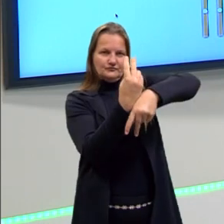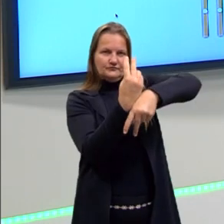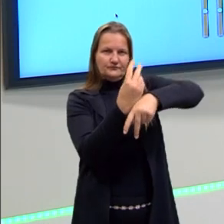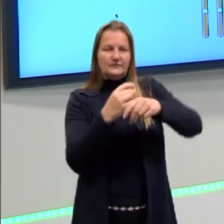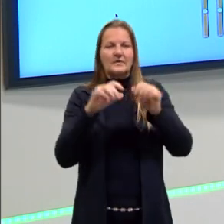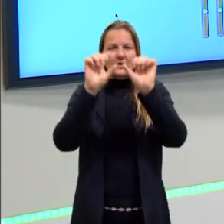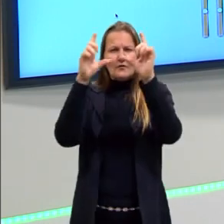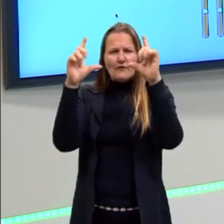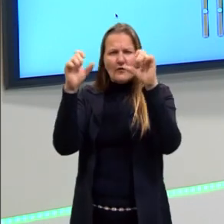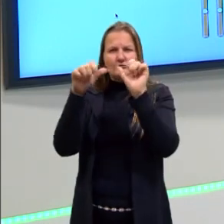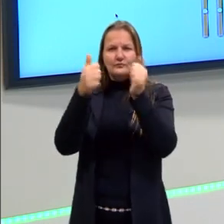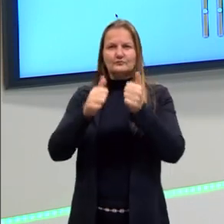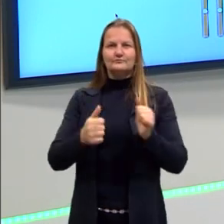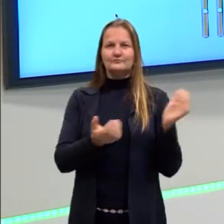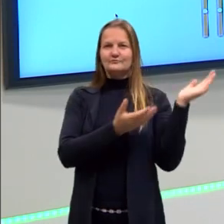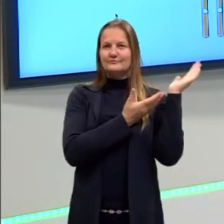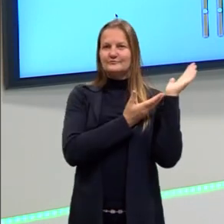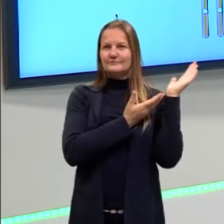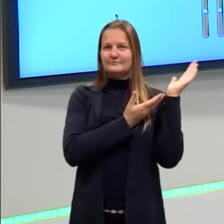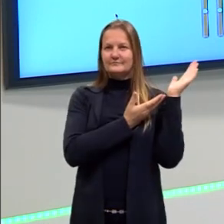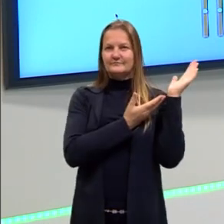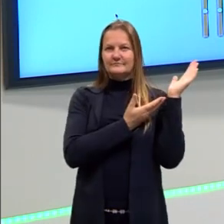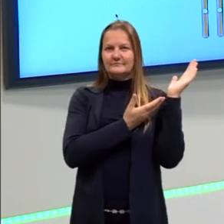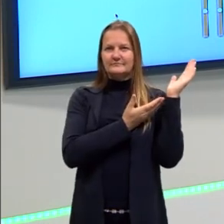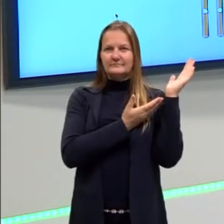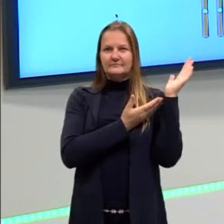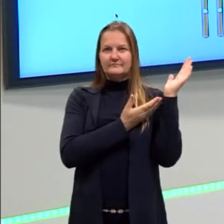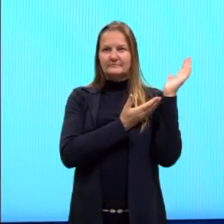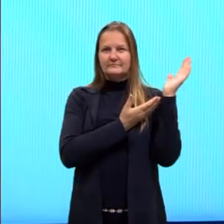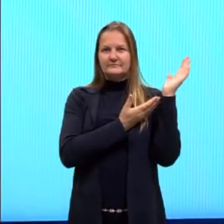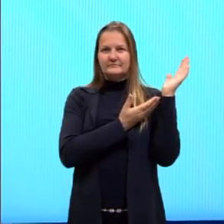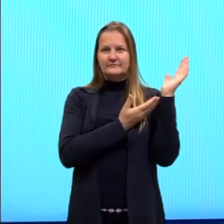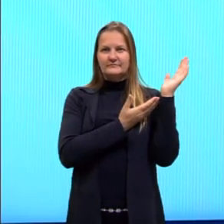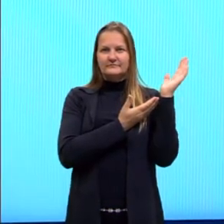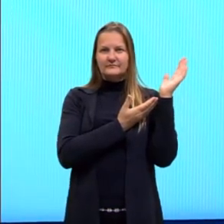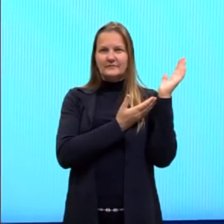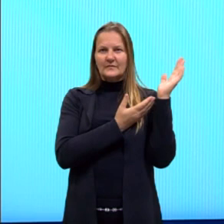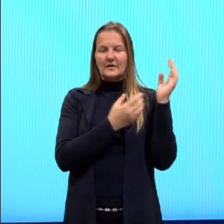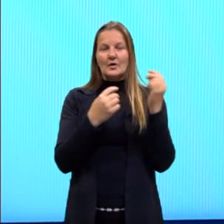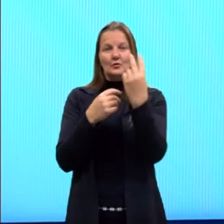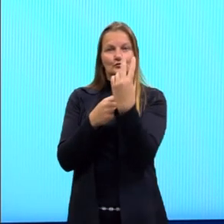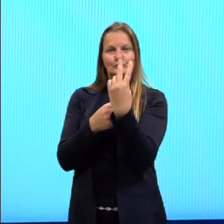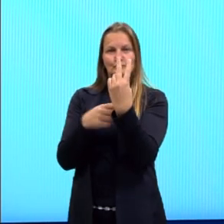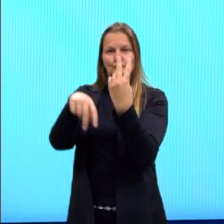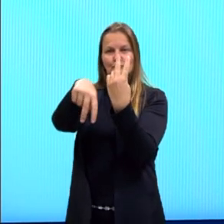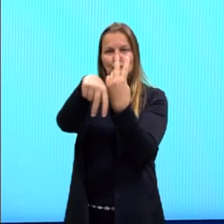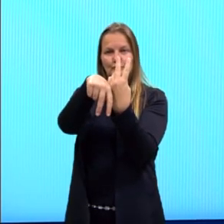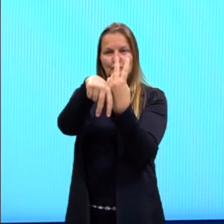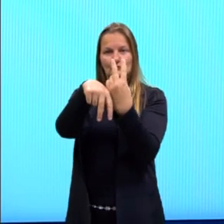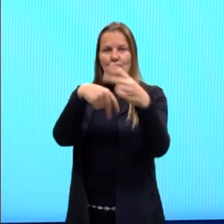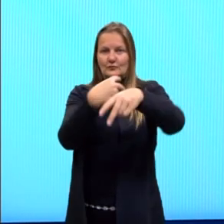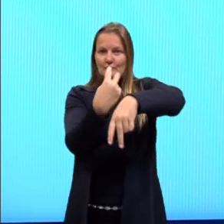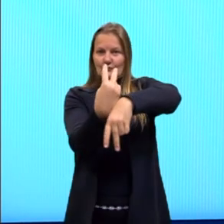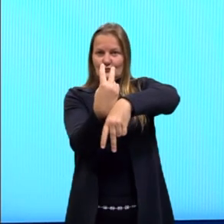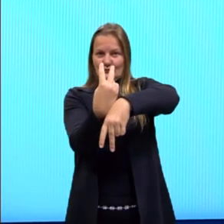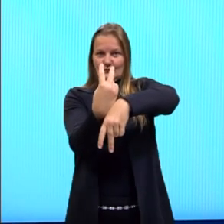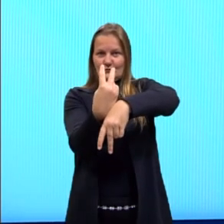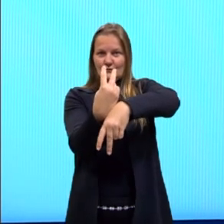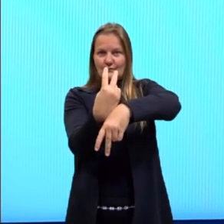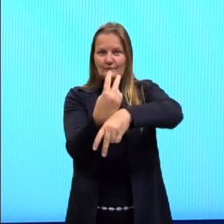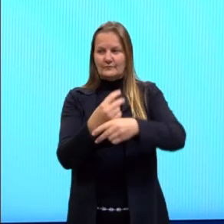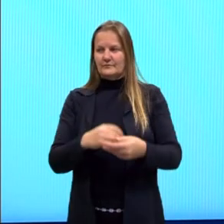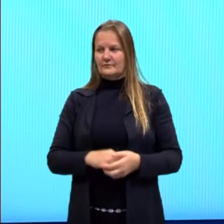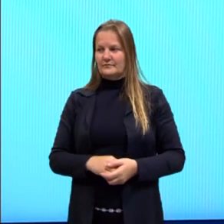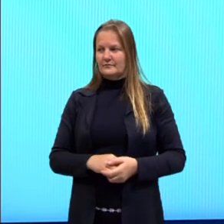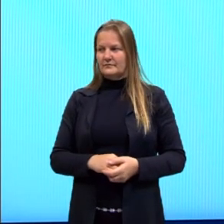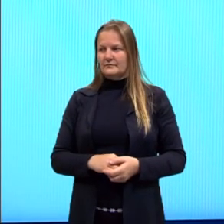imagem, nós podemos analisar também, aqui, dois pares de cromossomos, cromossomos homólogos